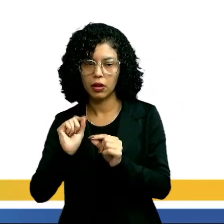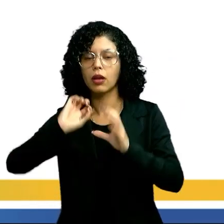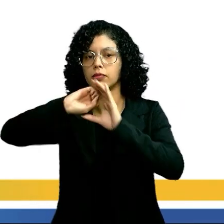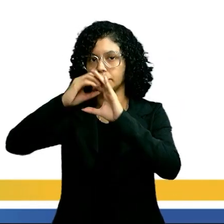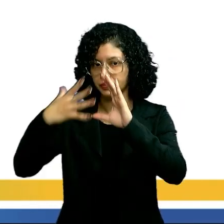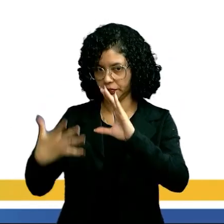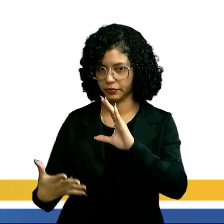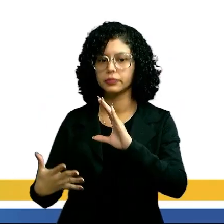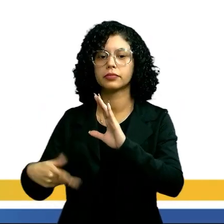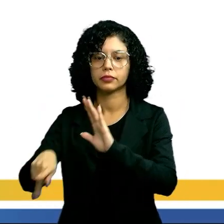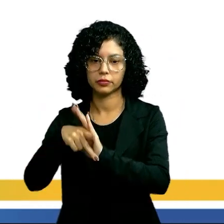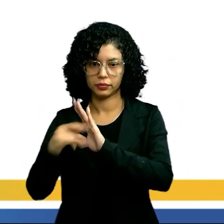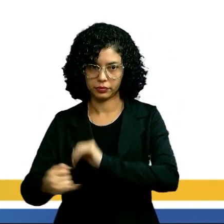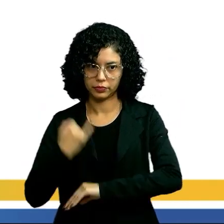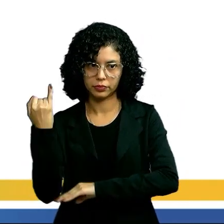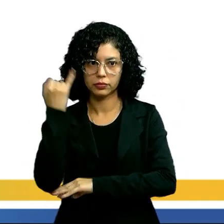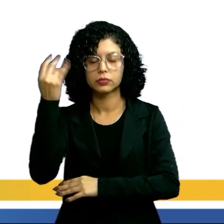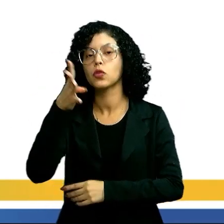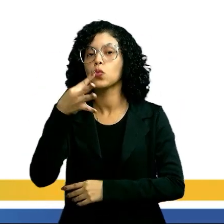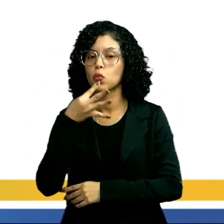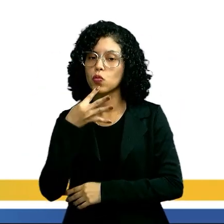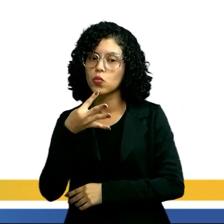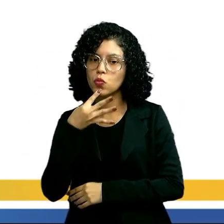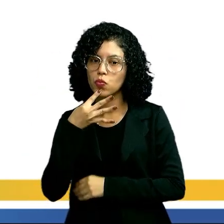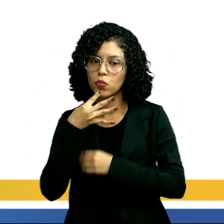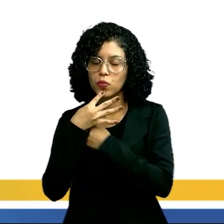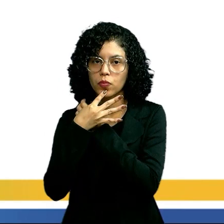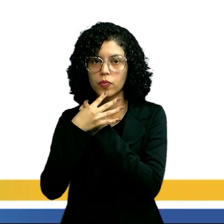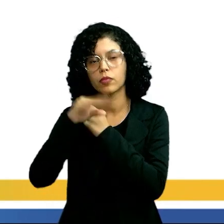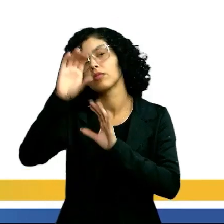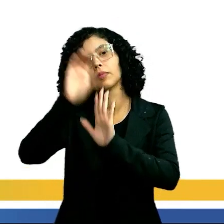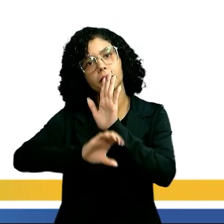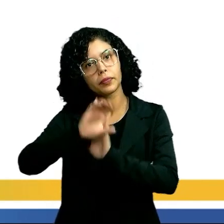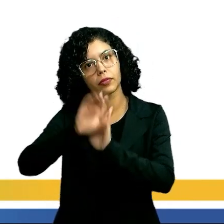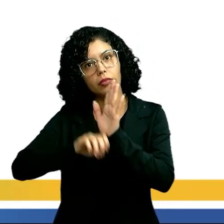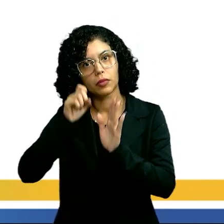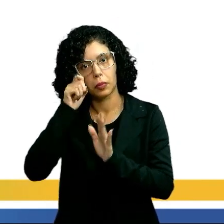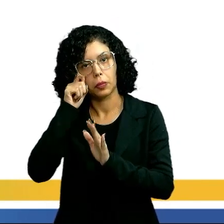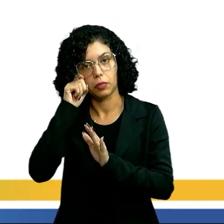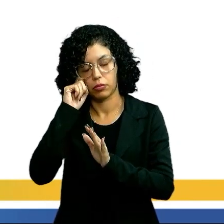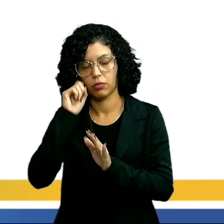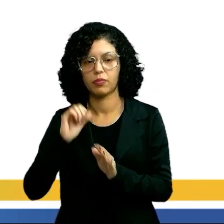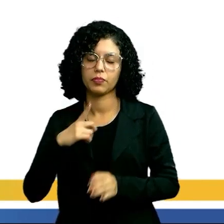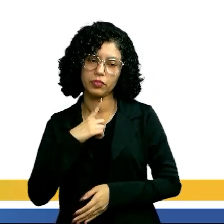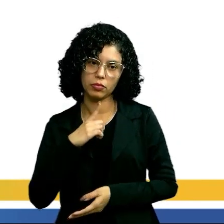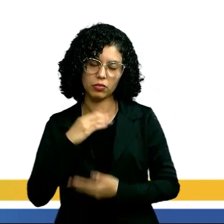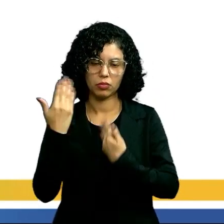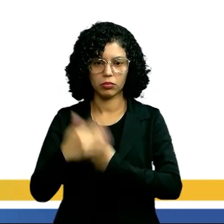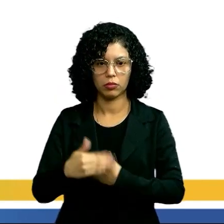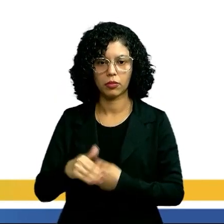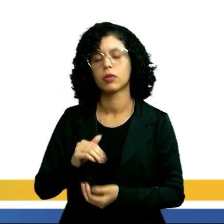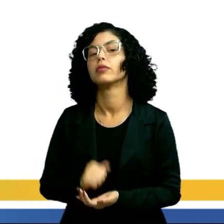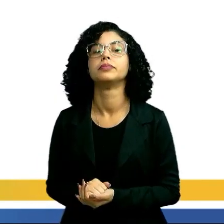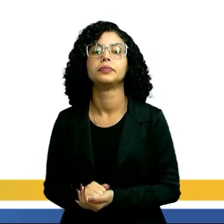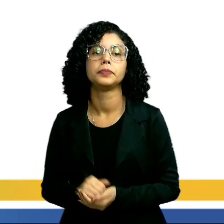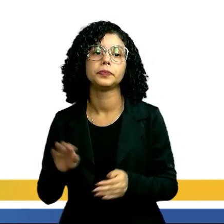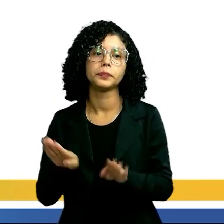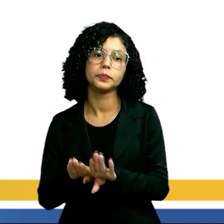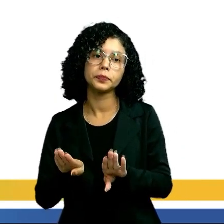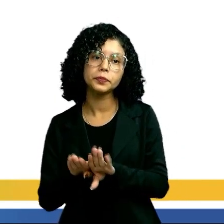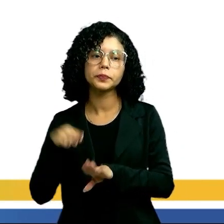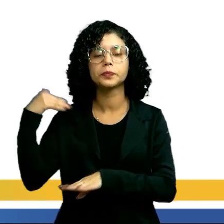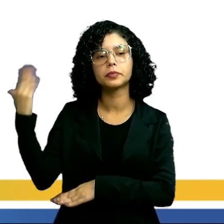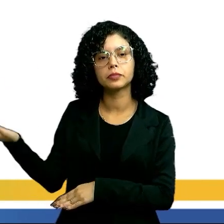características, vai conhecer esses conceitos que podem cair na prova de vocês, tá certo? E olha só, os